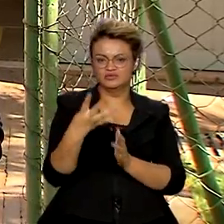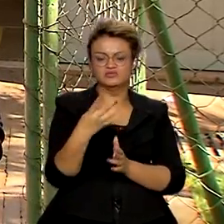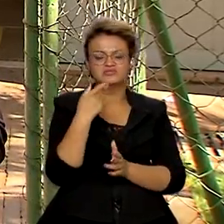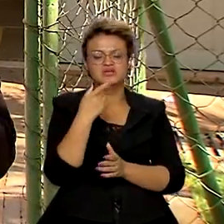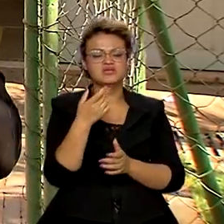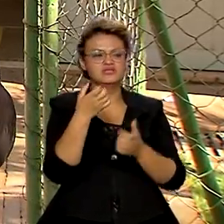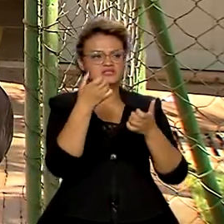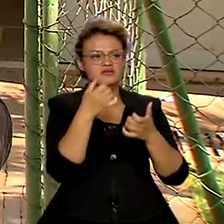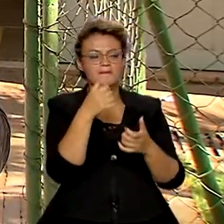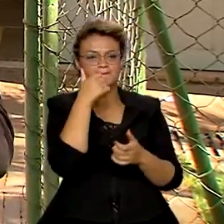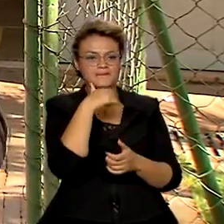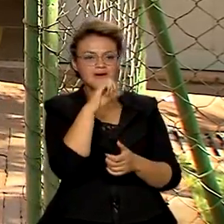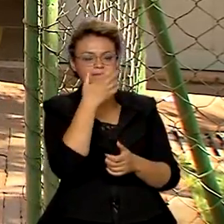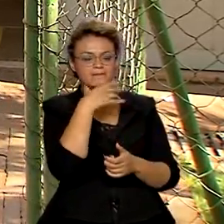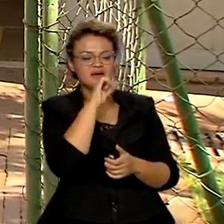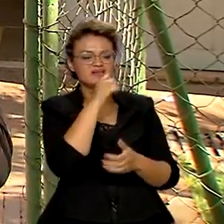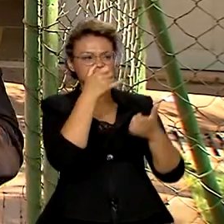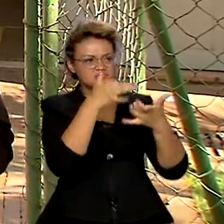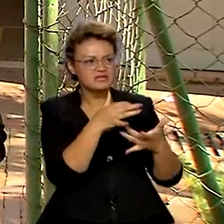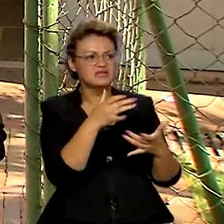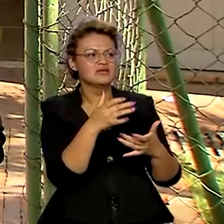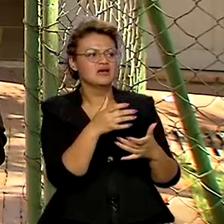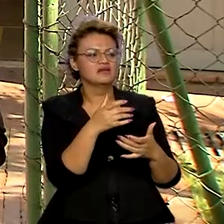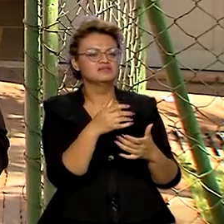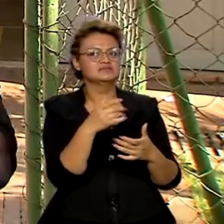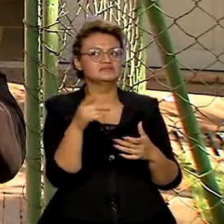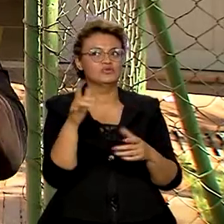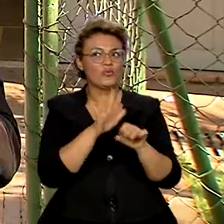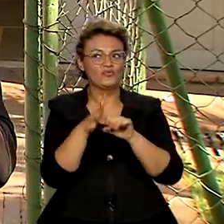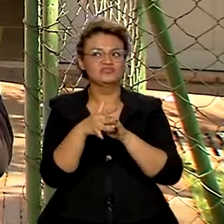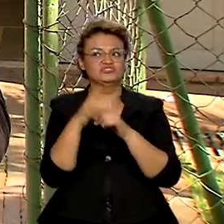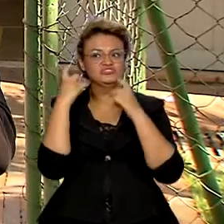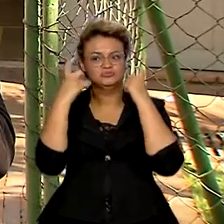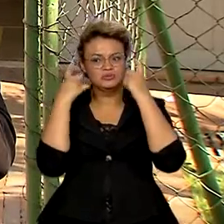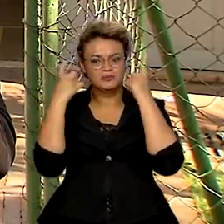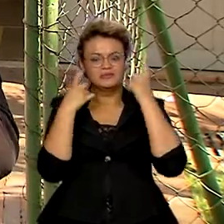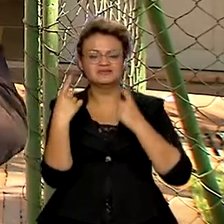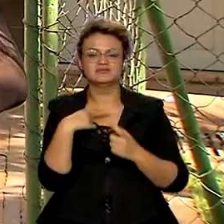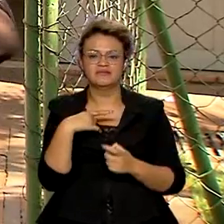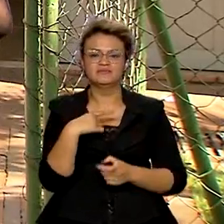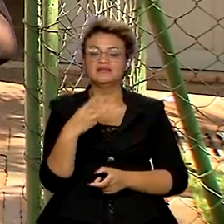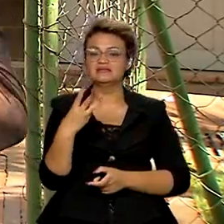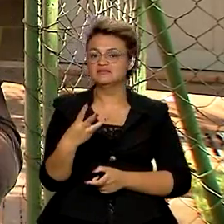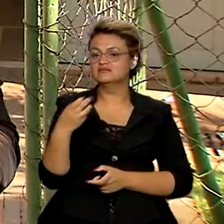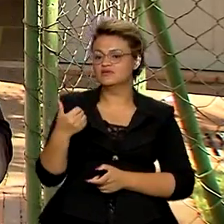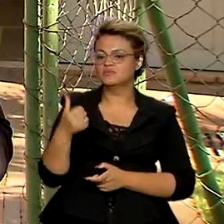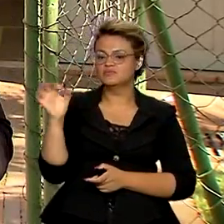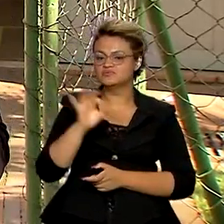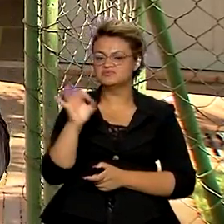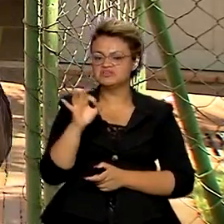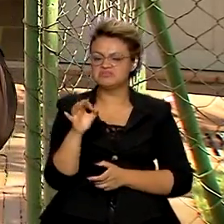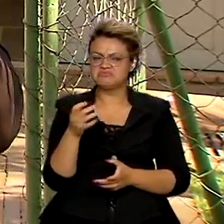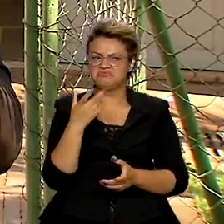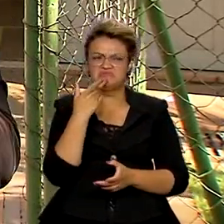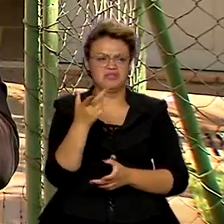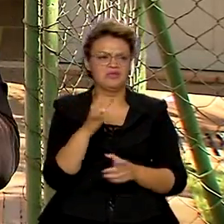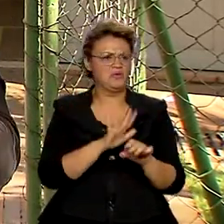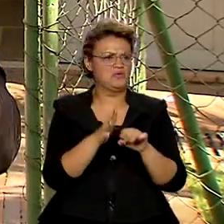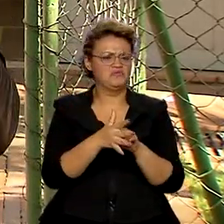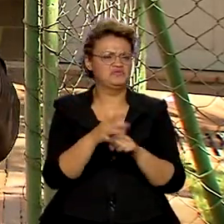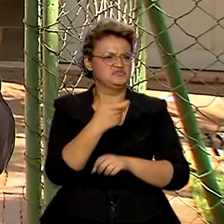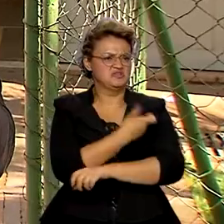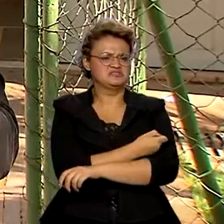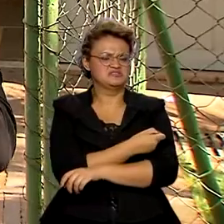Covid-19 é a doença que mais preocupa na família. Já 31% não reconhecem que as